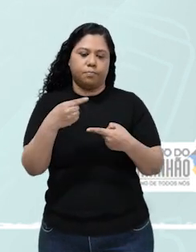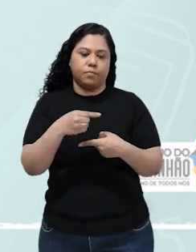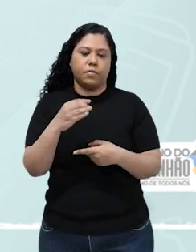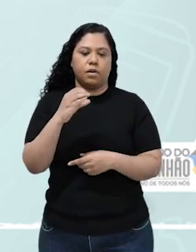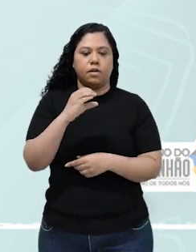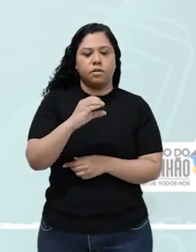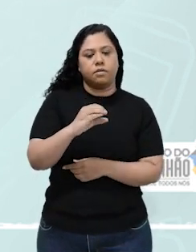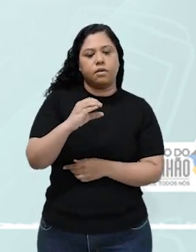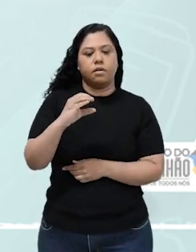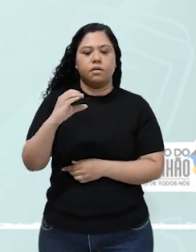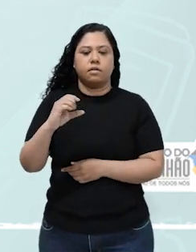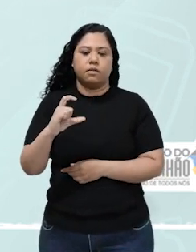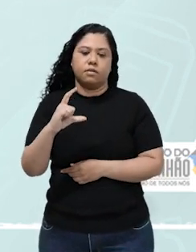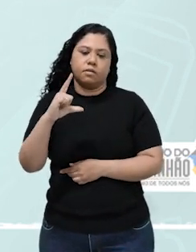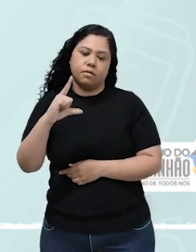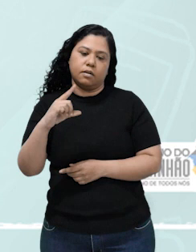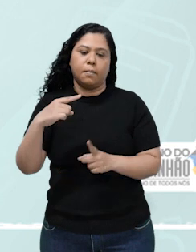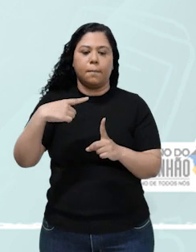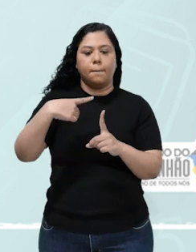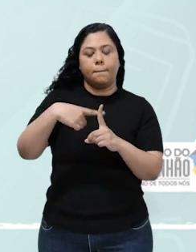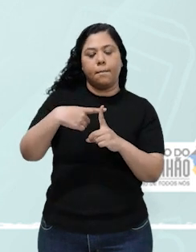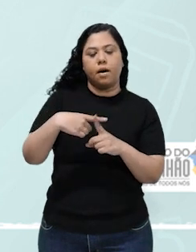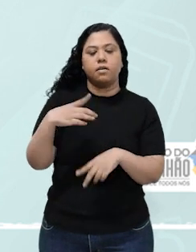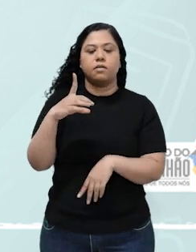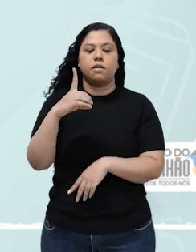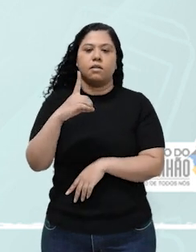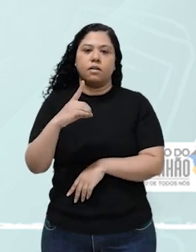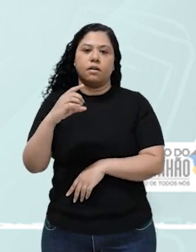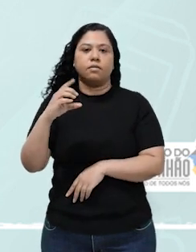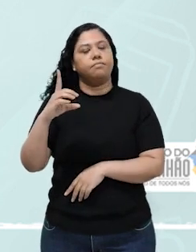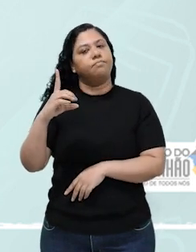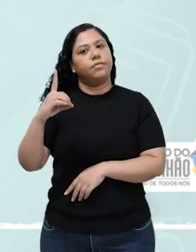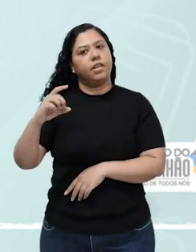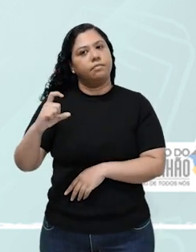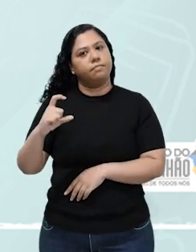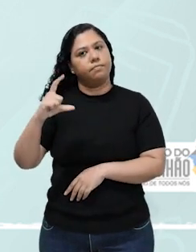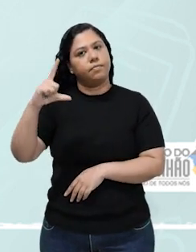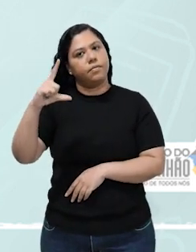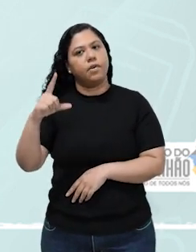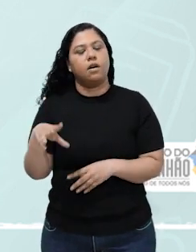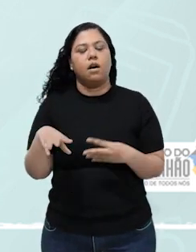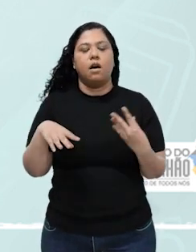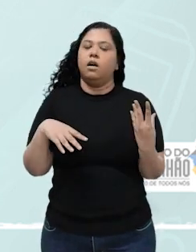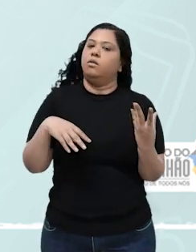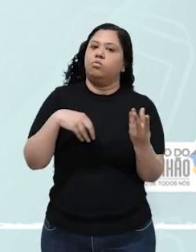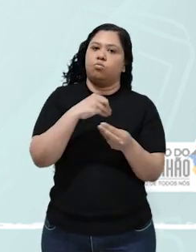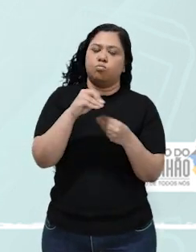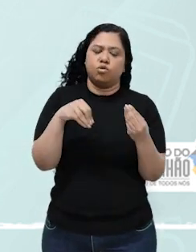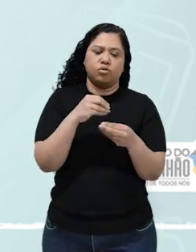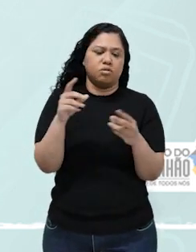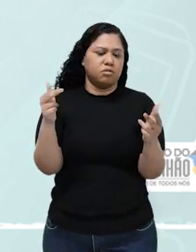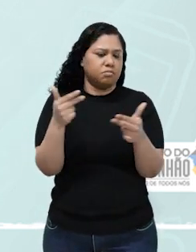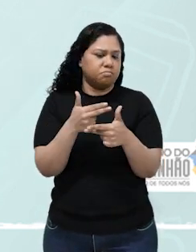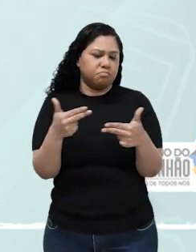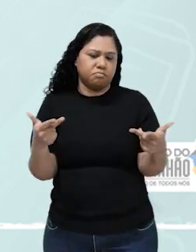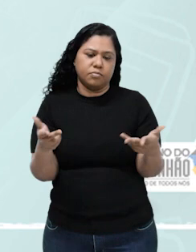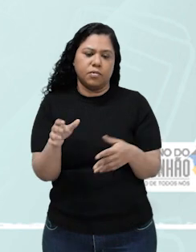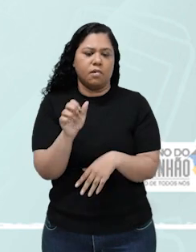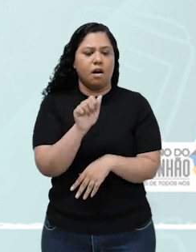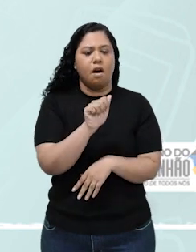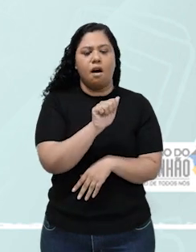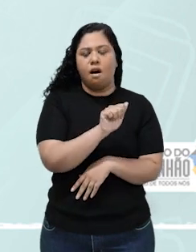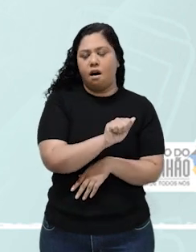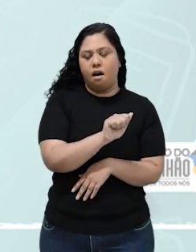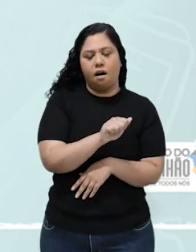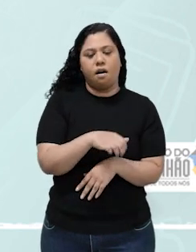D, D, Aqui, estamos trabalhando com substâncias genéricas. Ou seja, eu tenho a substância A com seu